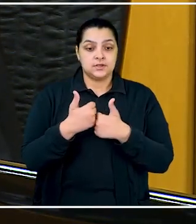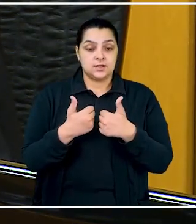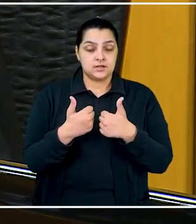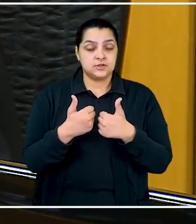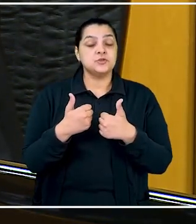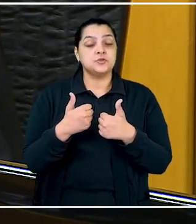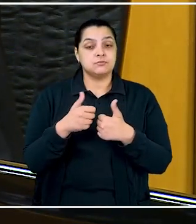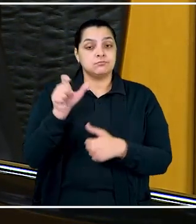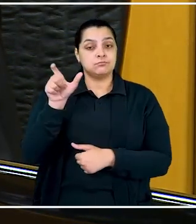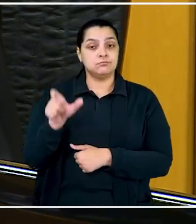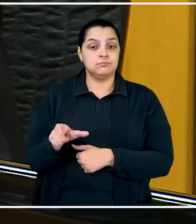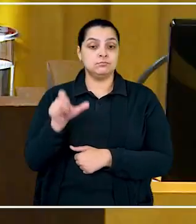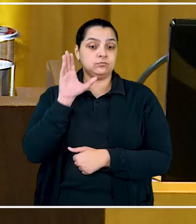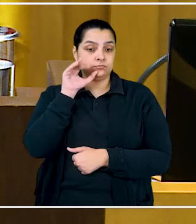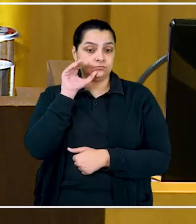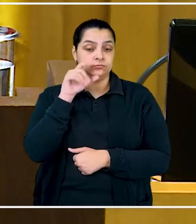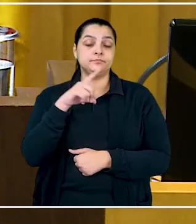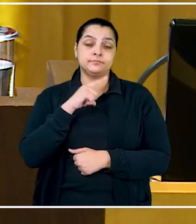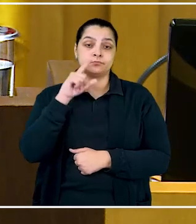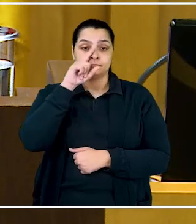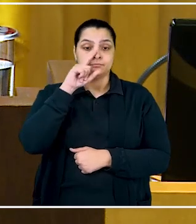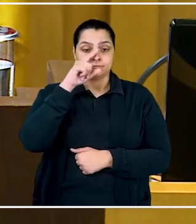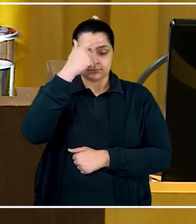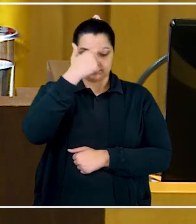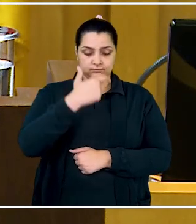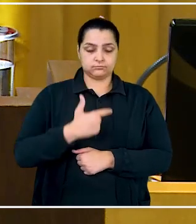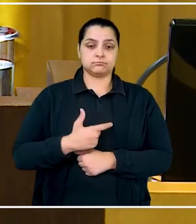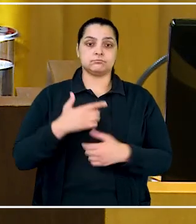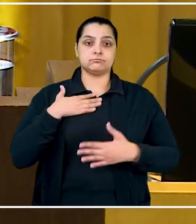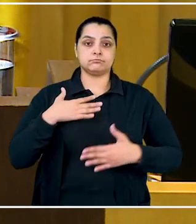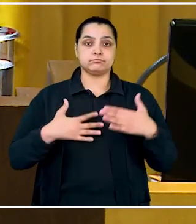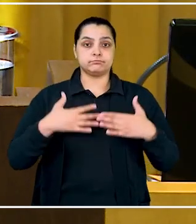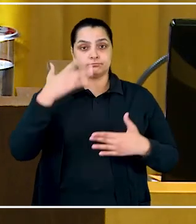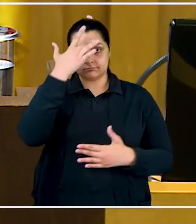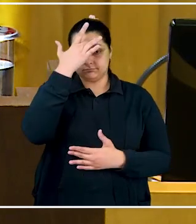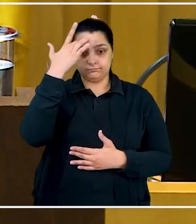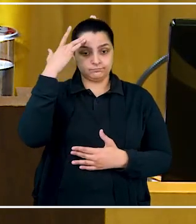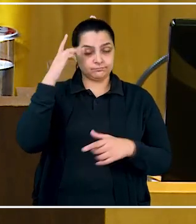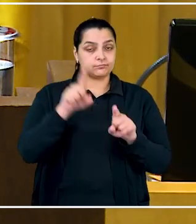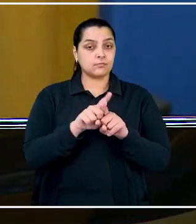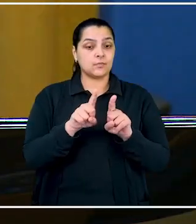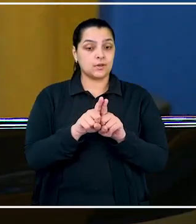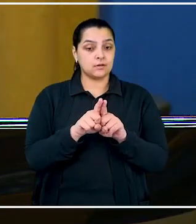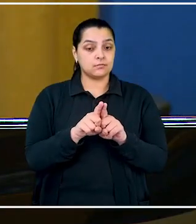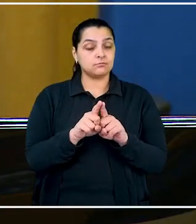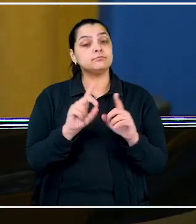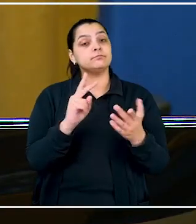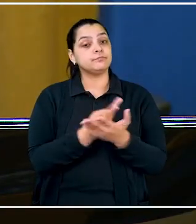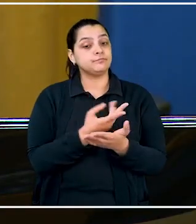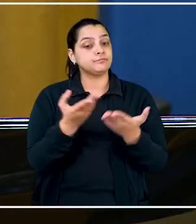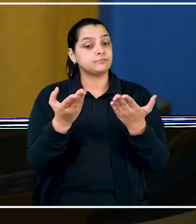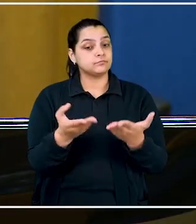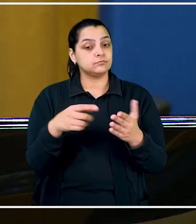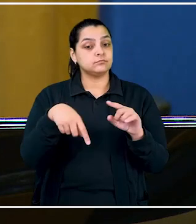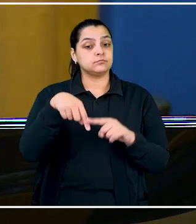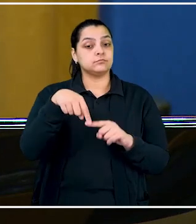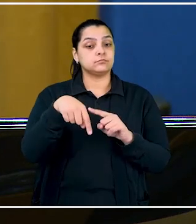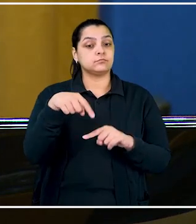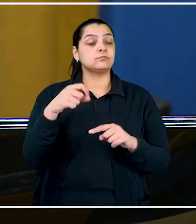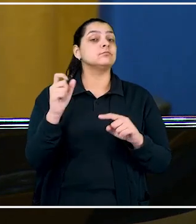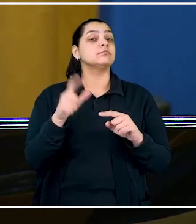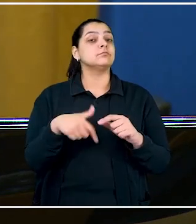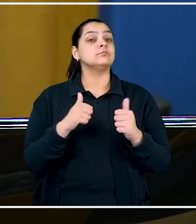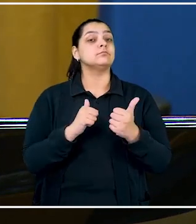desempenhada pelo empregado implica risco à integridade física e psíquica. No caso, porém, a fratura